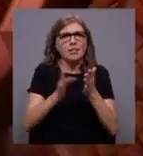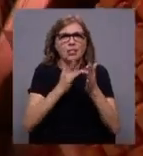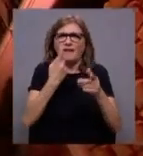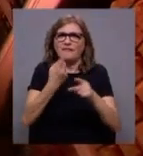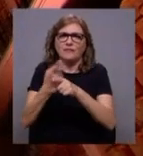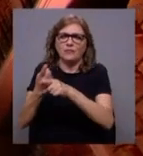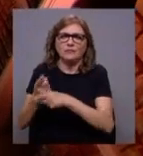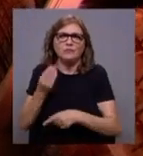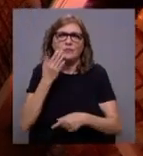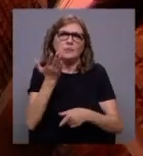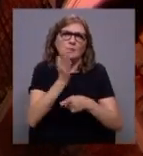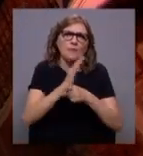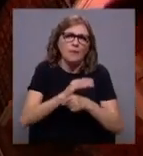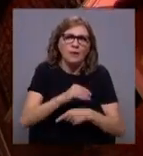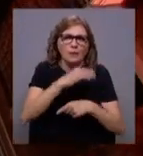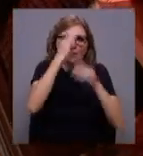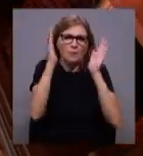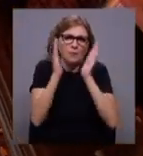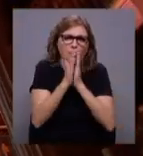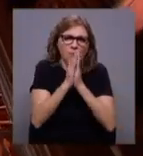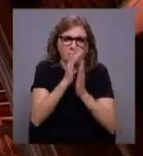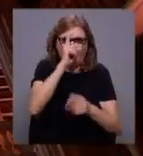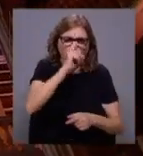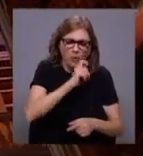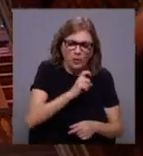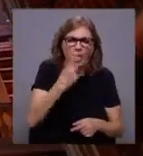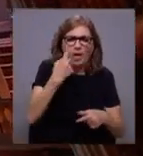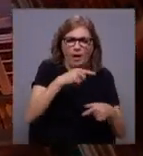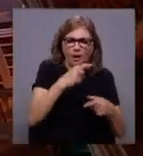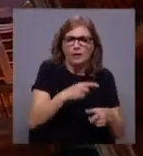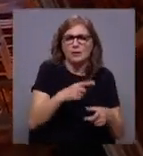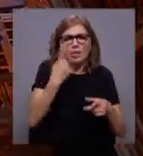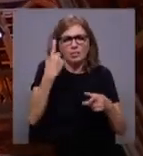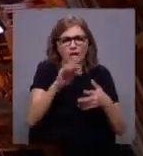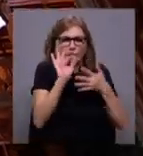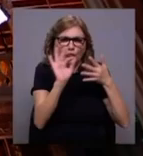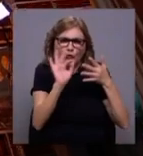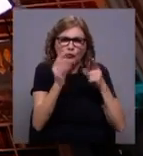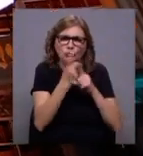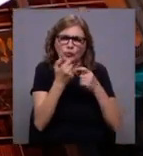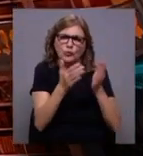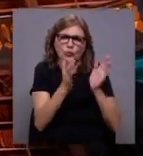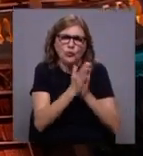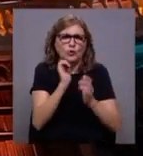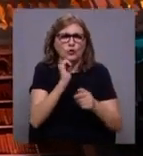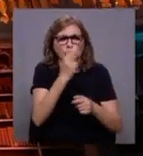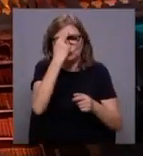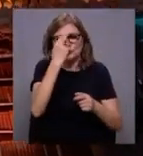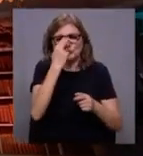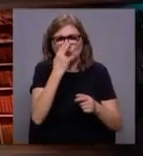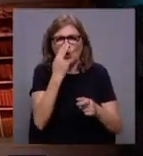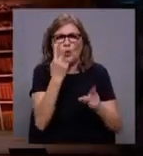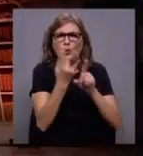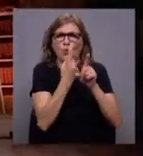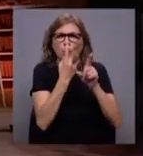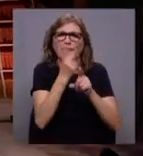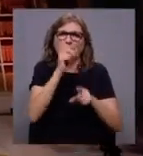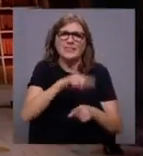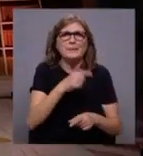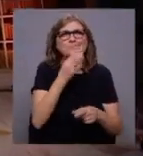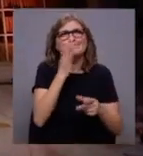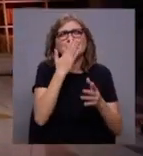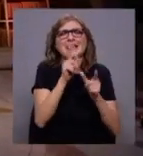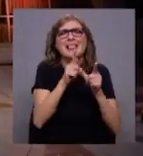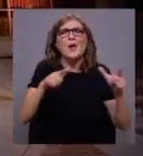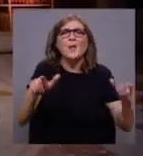romances como o Memorial do Convento, com toda essa dimensão histórica e um certo barroco de linguagem,